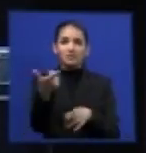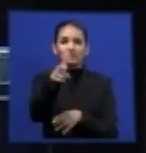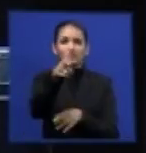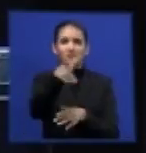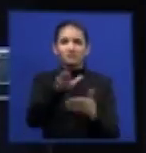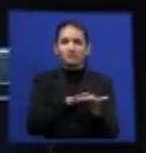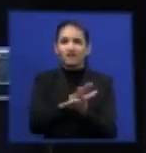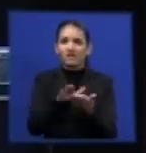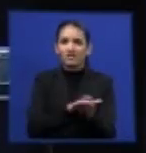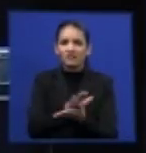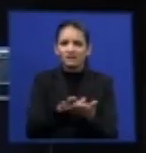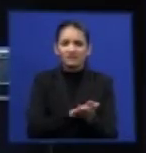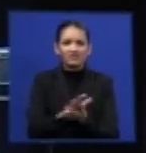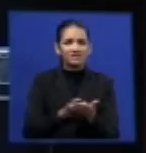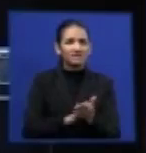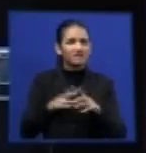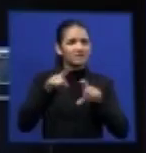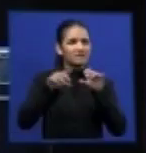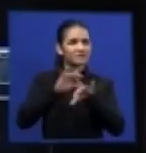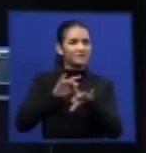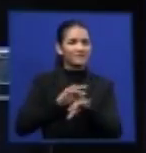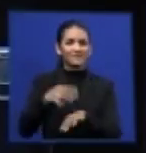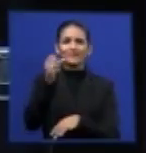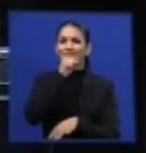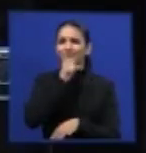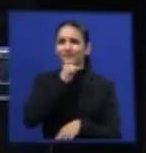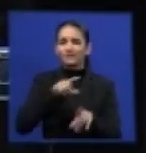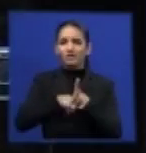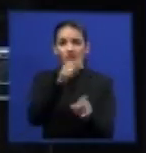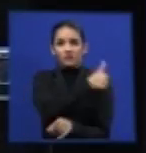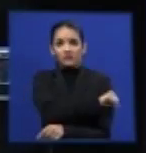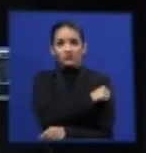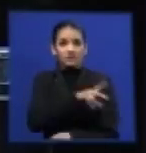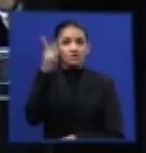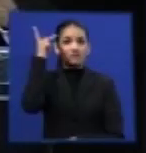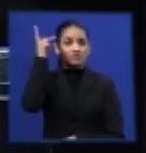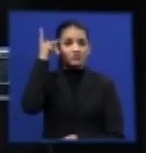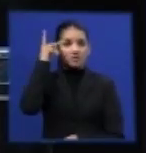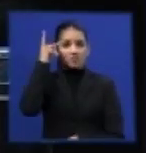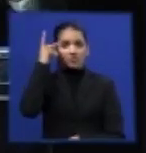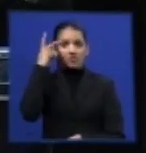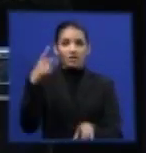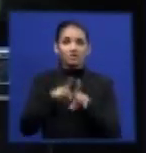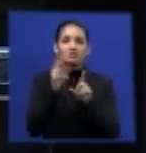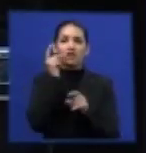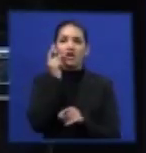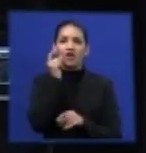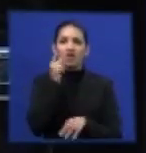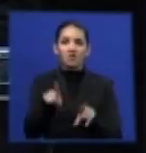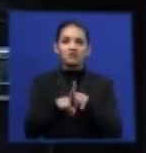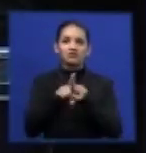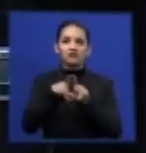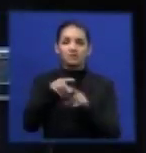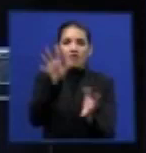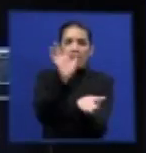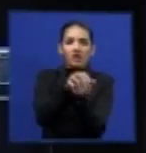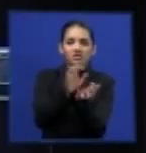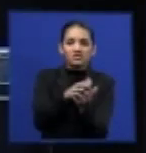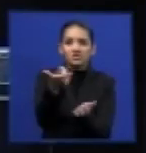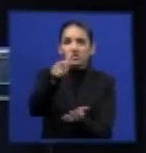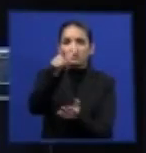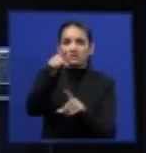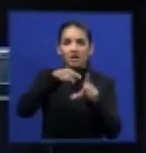carcaça no Rio de Janeiro, em São Paulo, em Paraná, em Alagoas, em Recife, em qualquer lugar que se possa imaginar, não existe